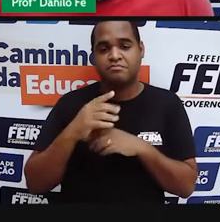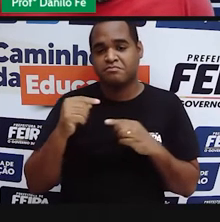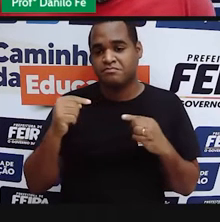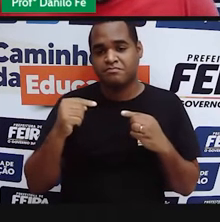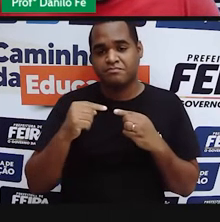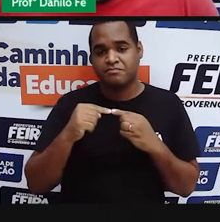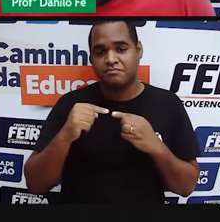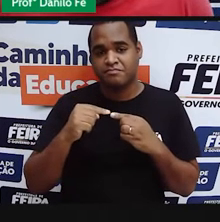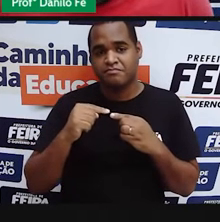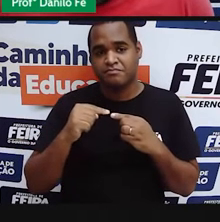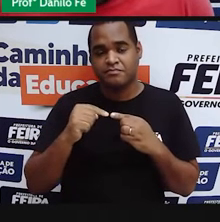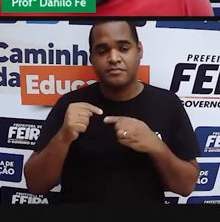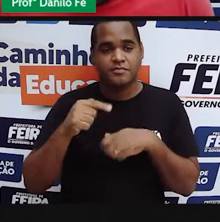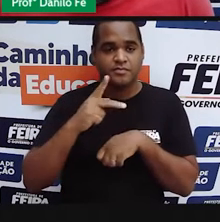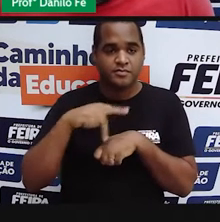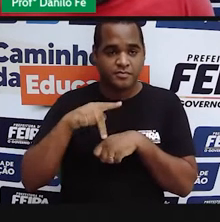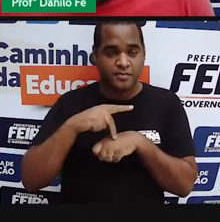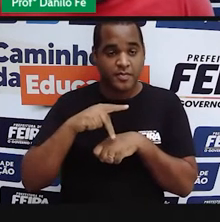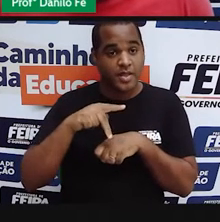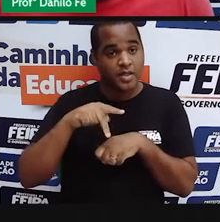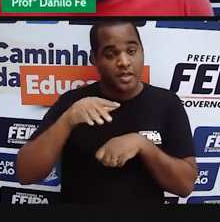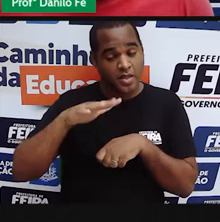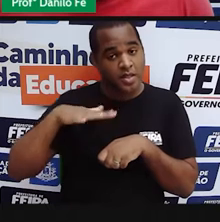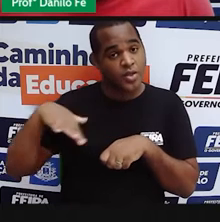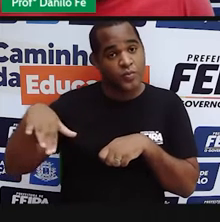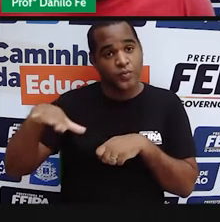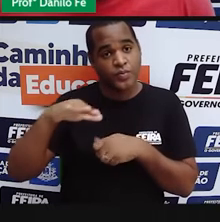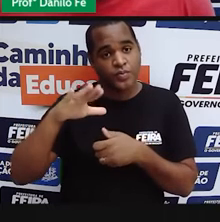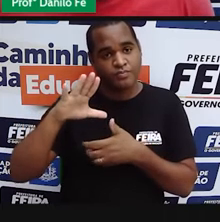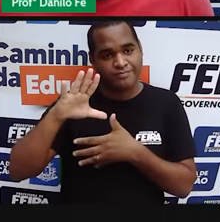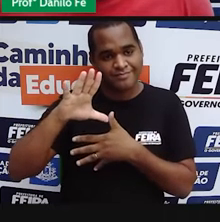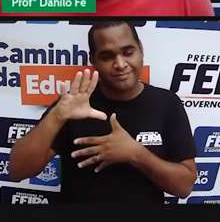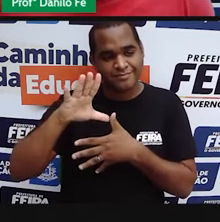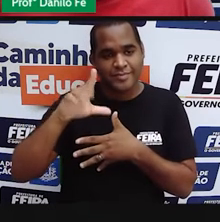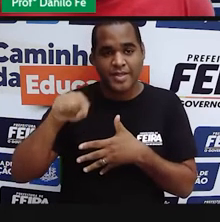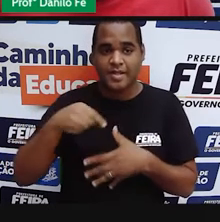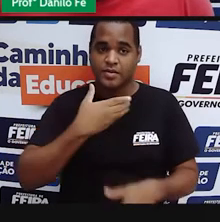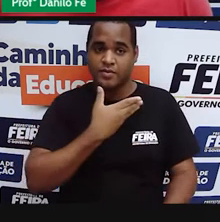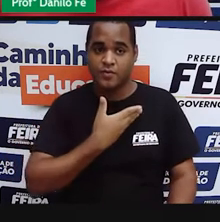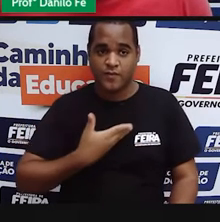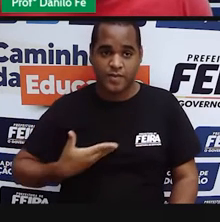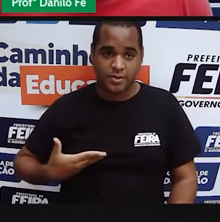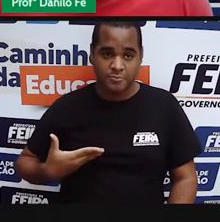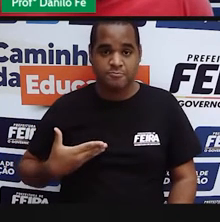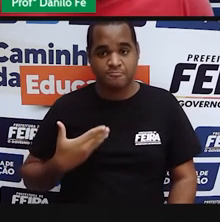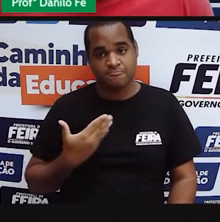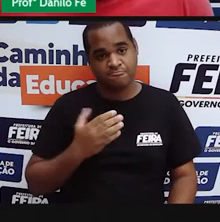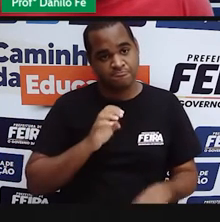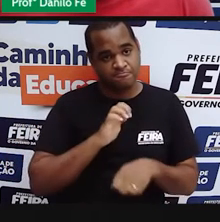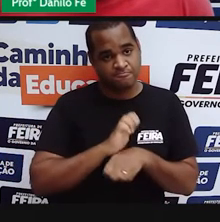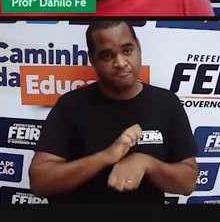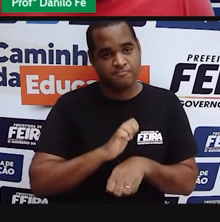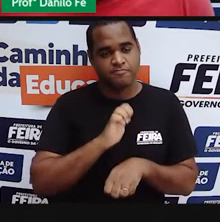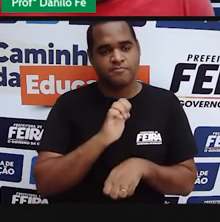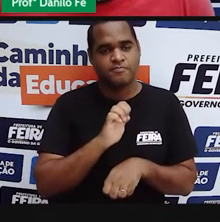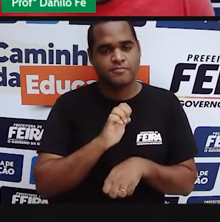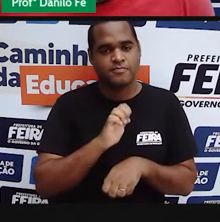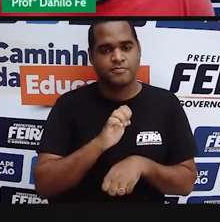uma parte do território que é governado por um Estado.